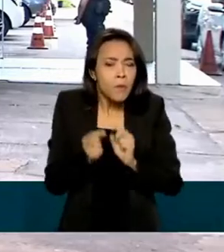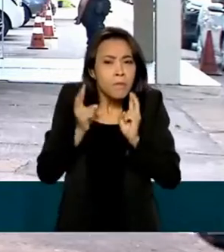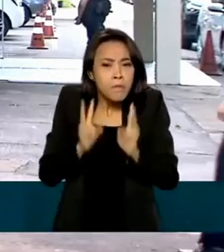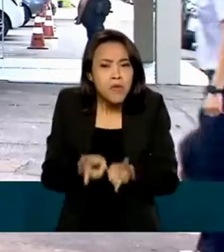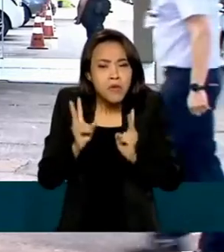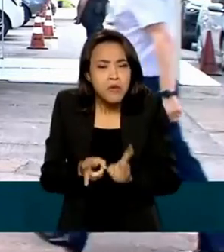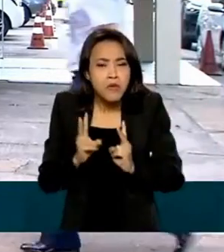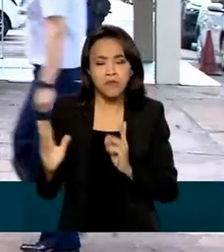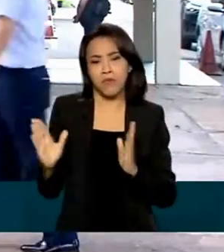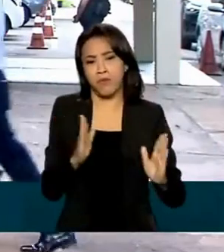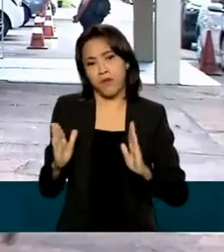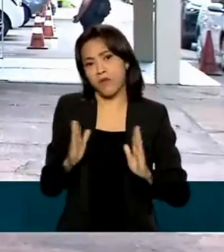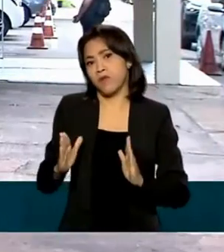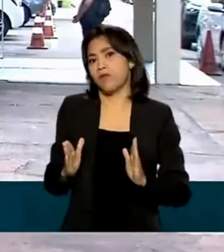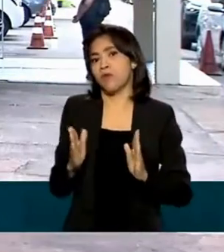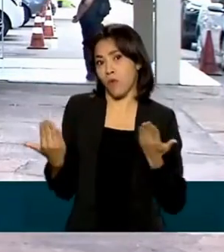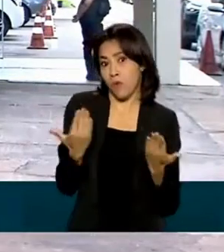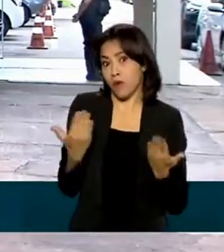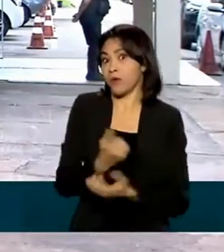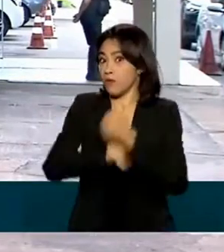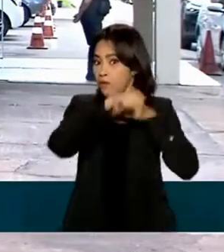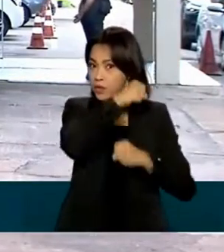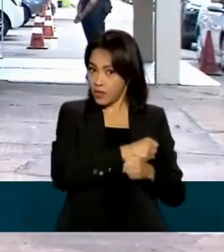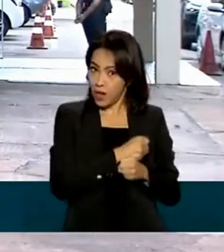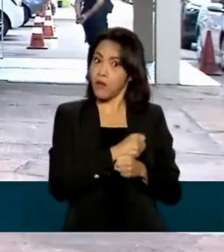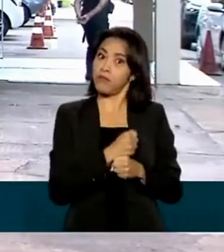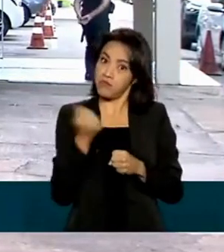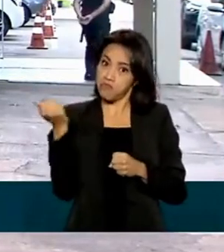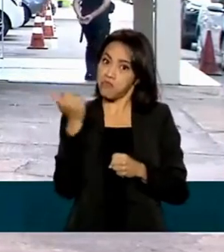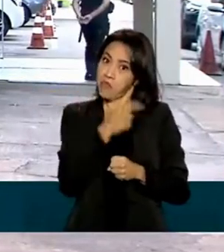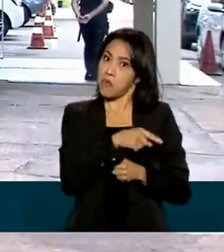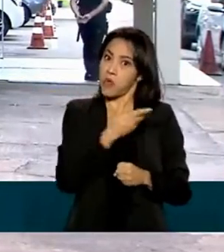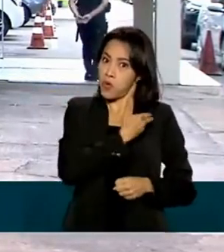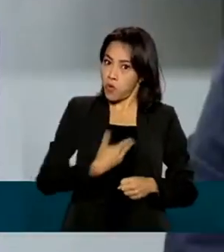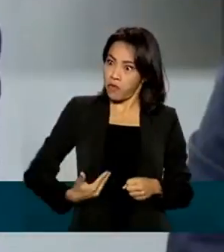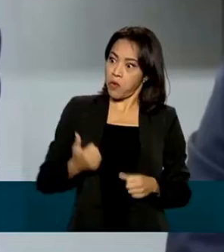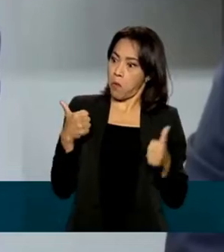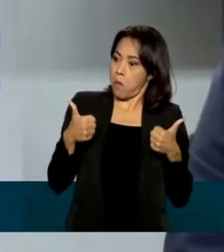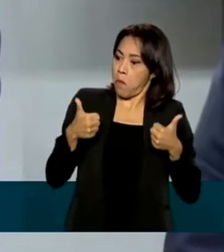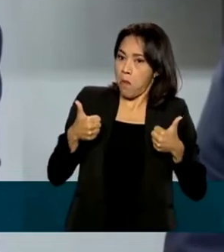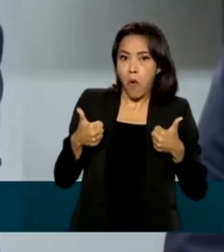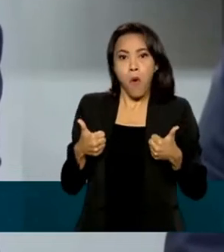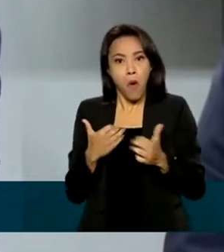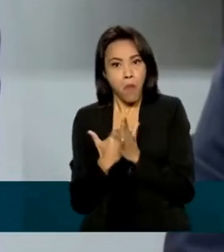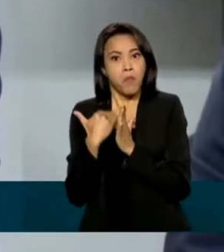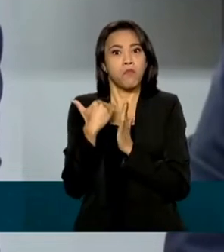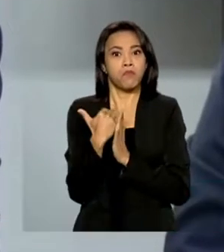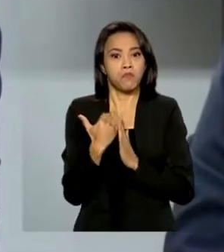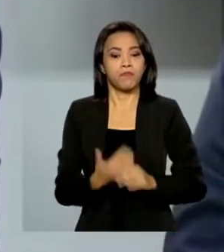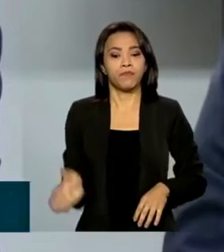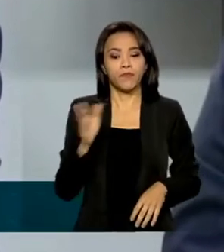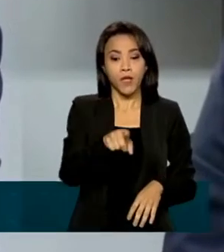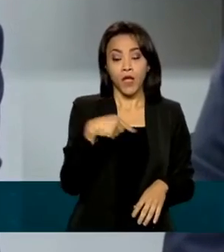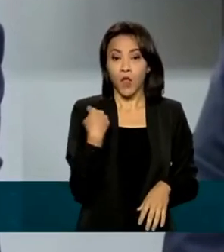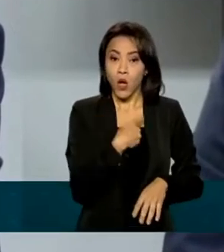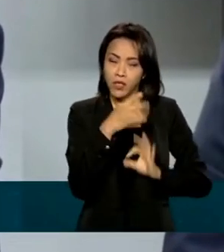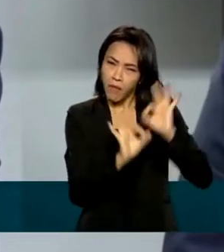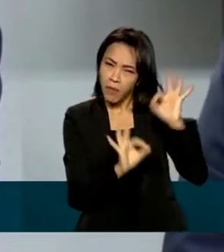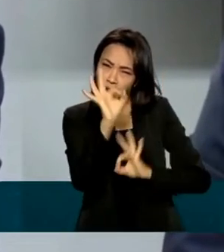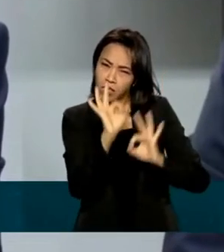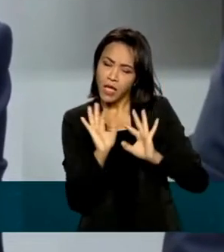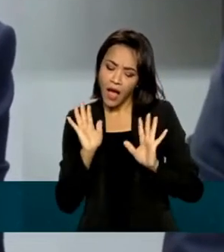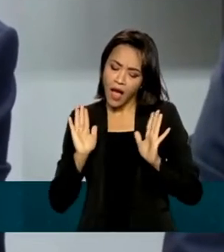mesmo período do ano passado, superando as expectativas do governo. Nós tínhamos uma previsão de até o final de 2022